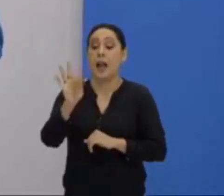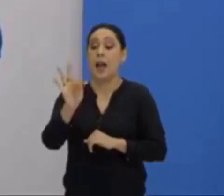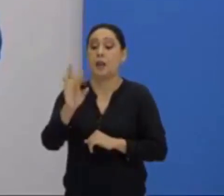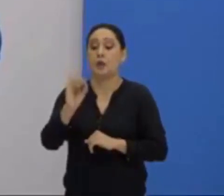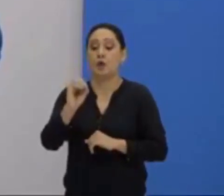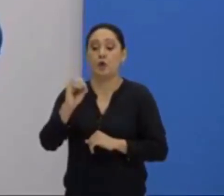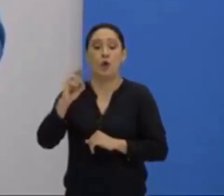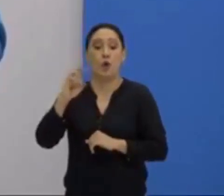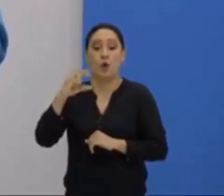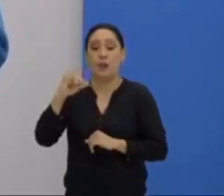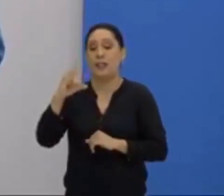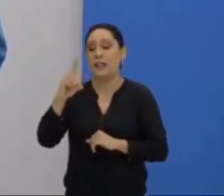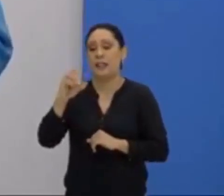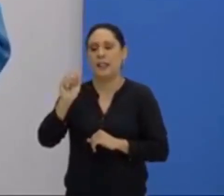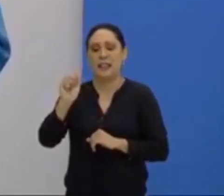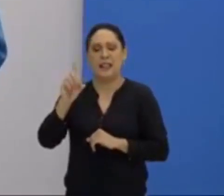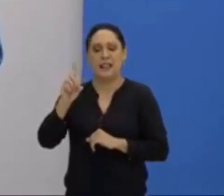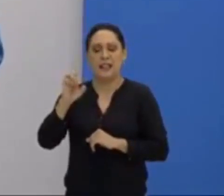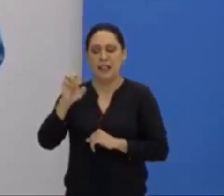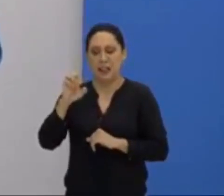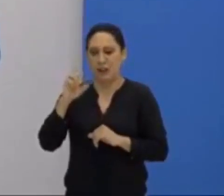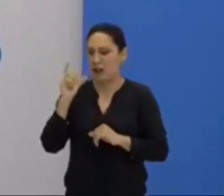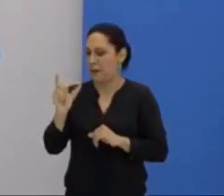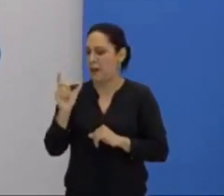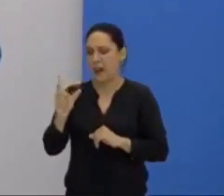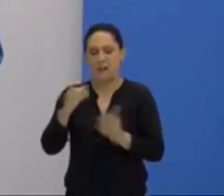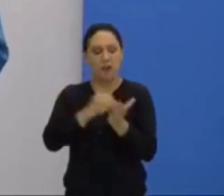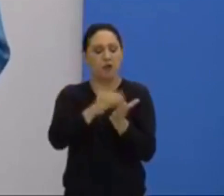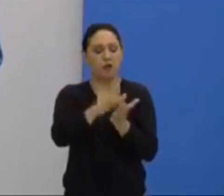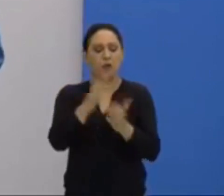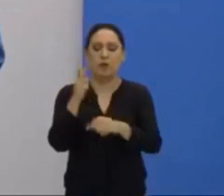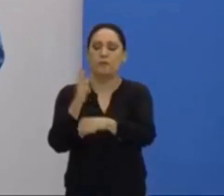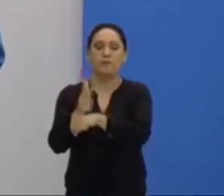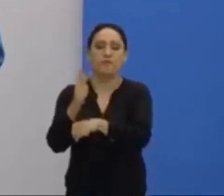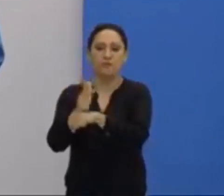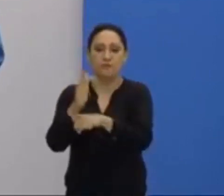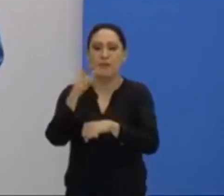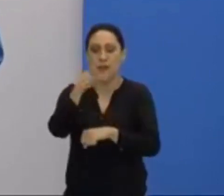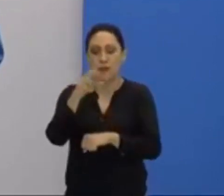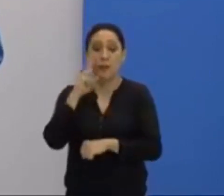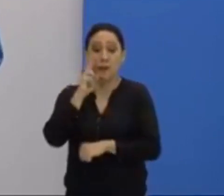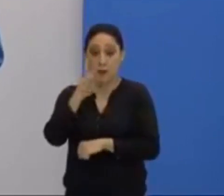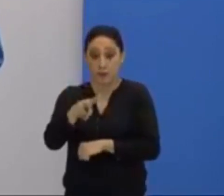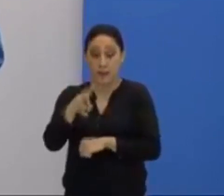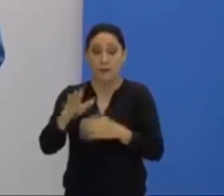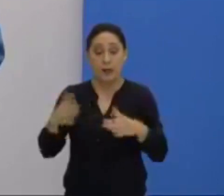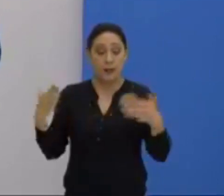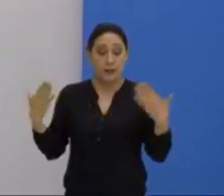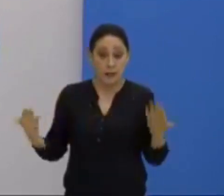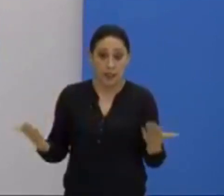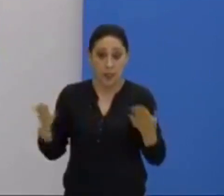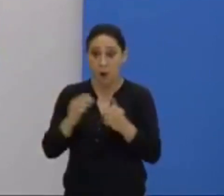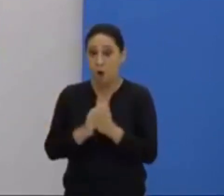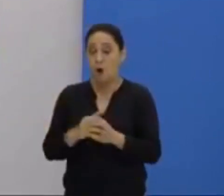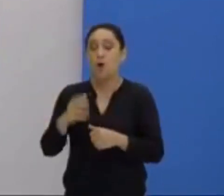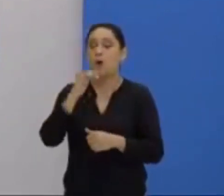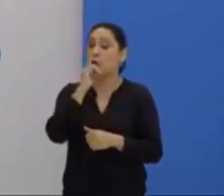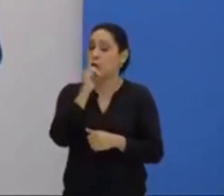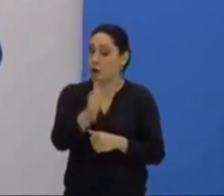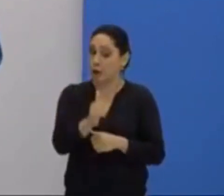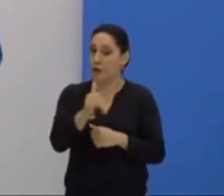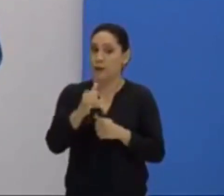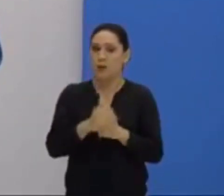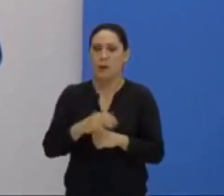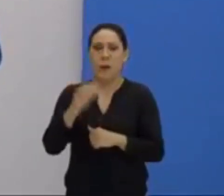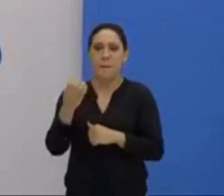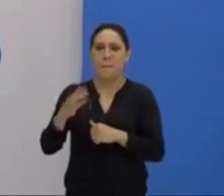Atrocidades Atrocidades Uma palavra que eu vou extrair desse vídeo que vocês acabaram de ver. Então, como eu te disse, perto de